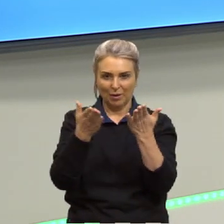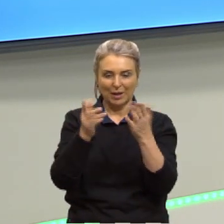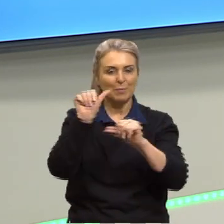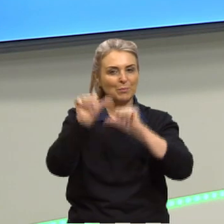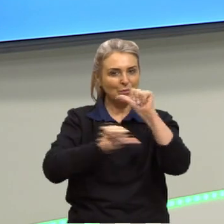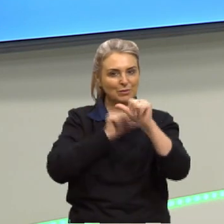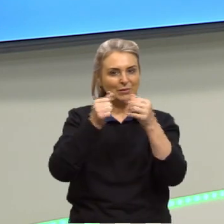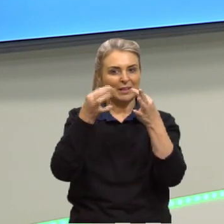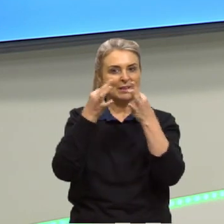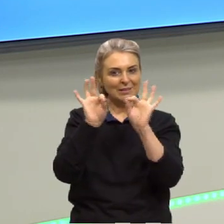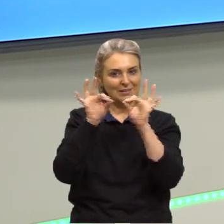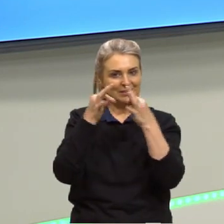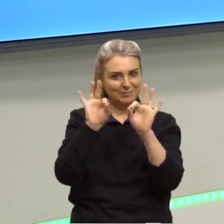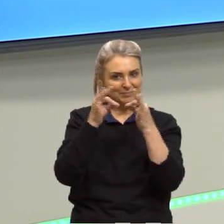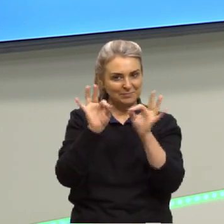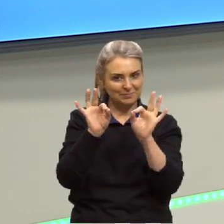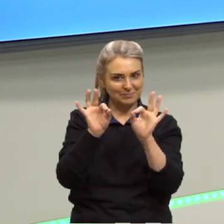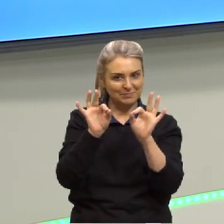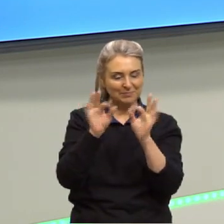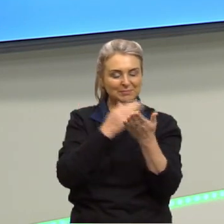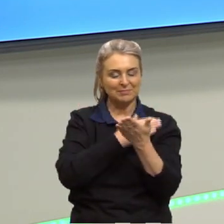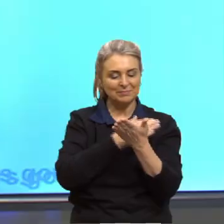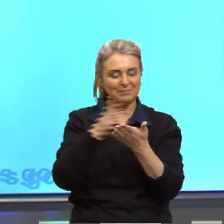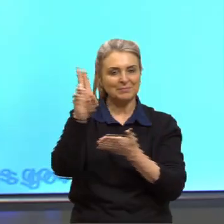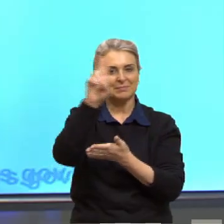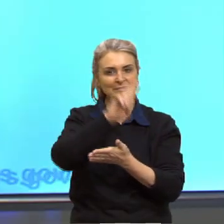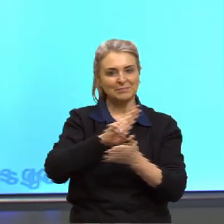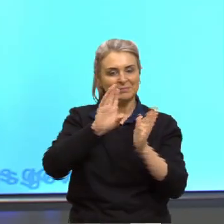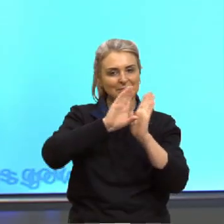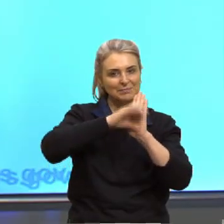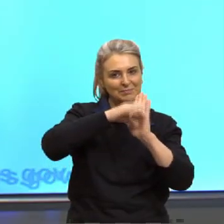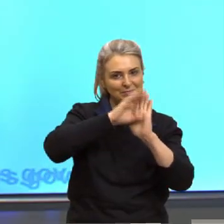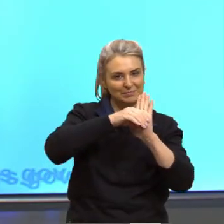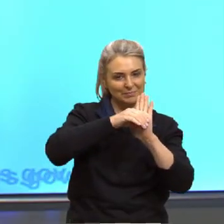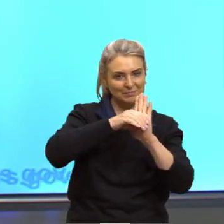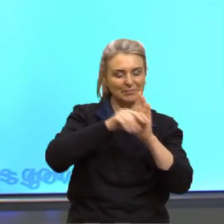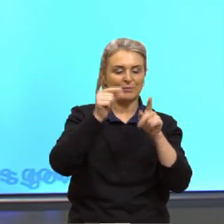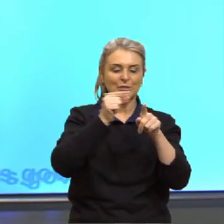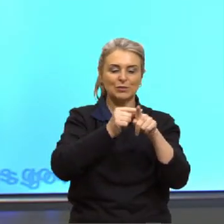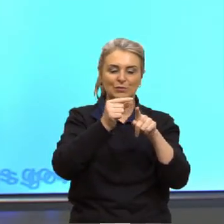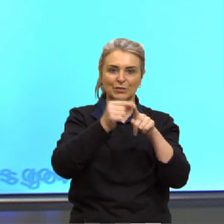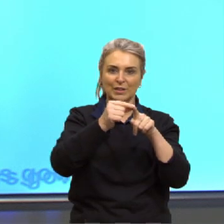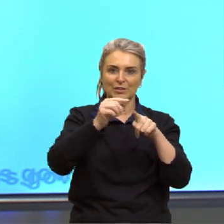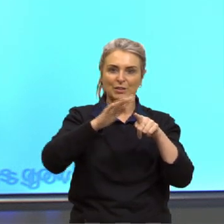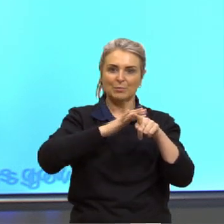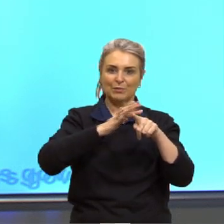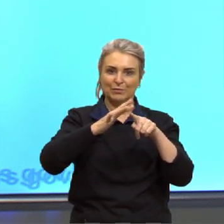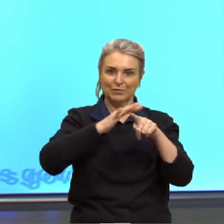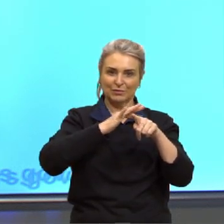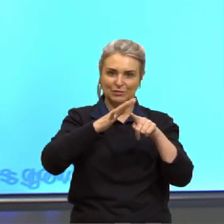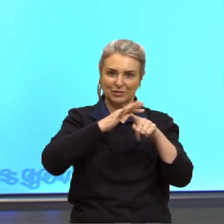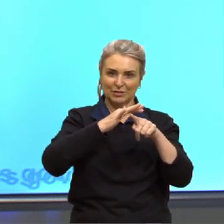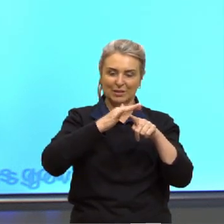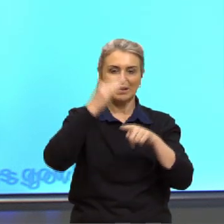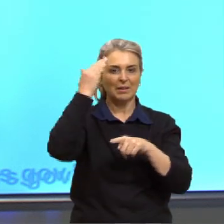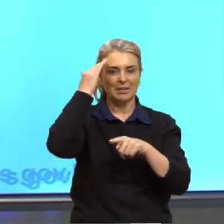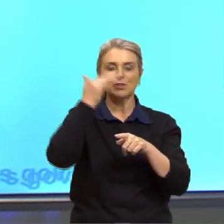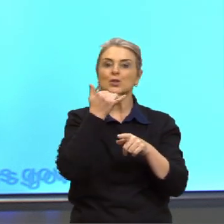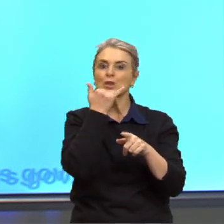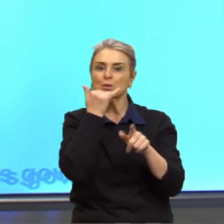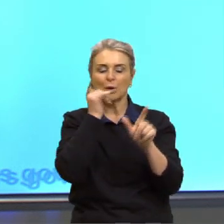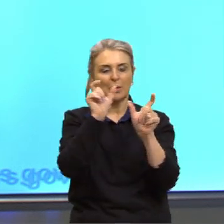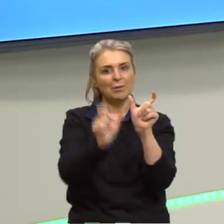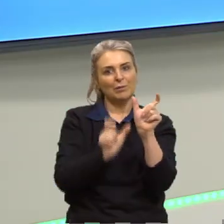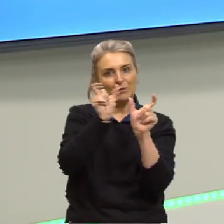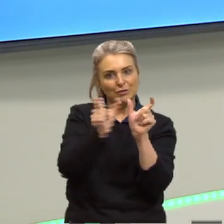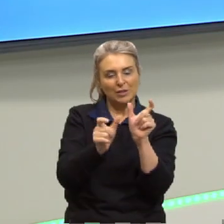Porque a gente vai começar a usar esses conceitos de fonética e de morfologia para entender como eles vão funcionar no